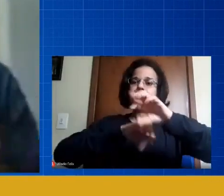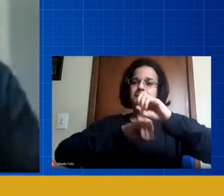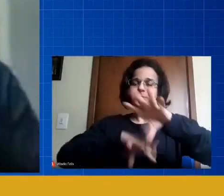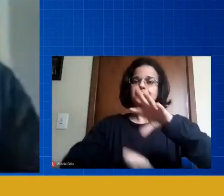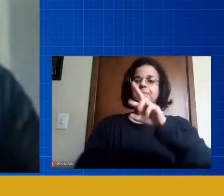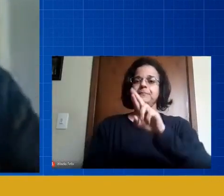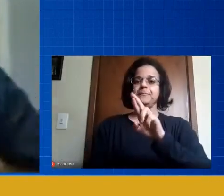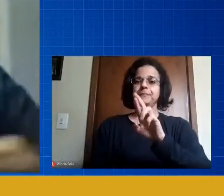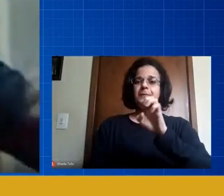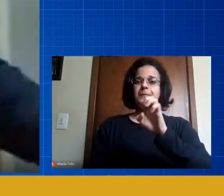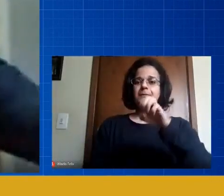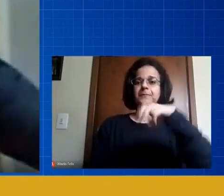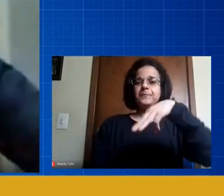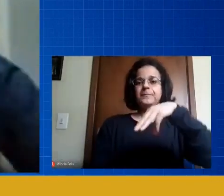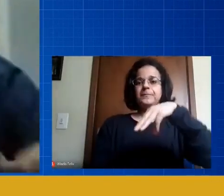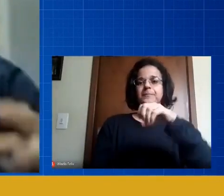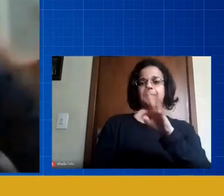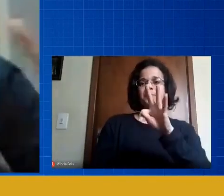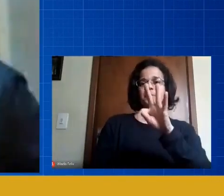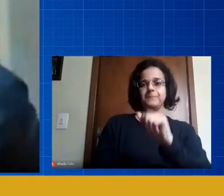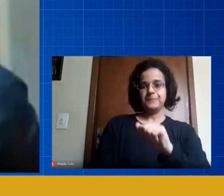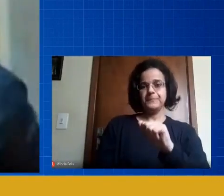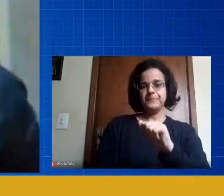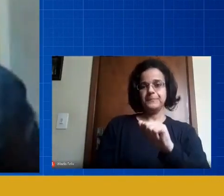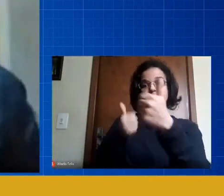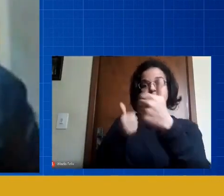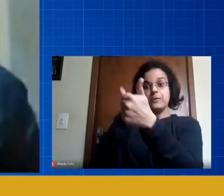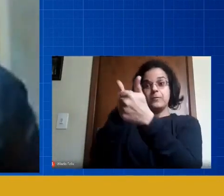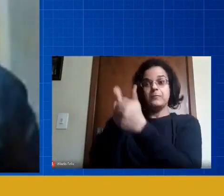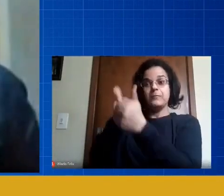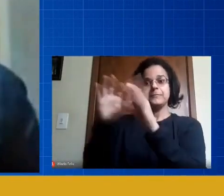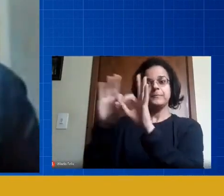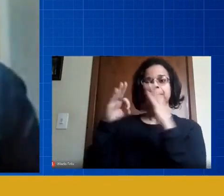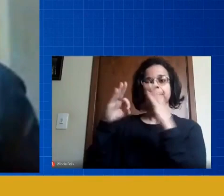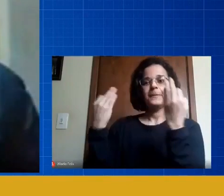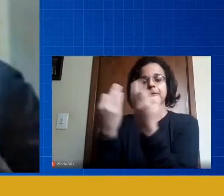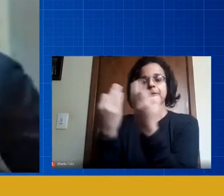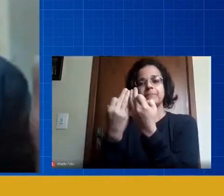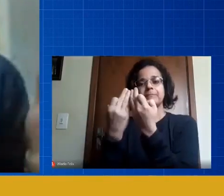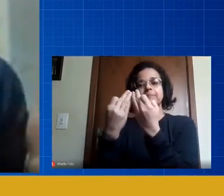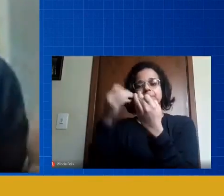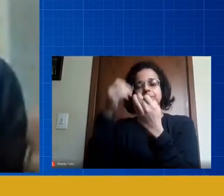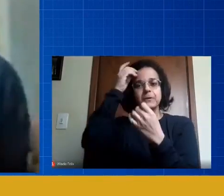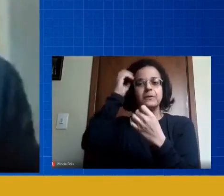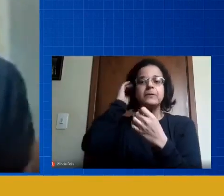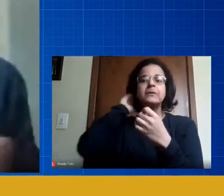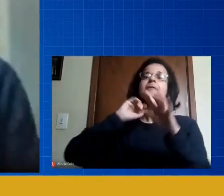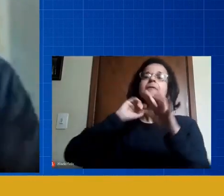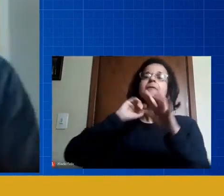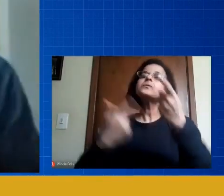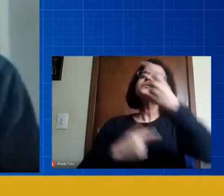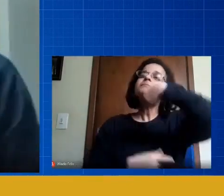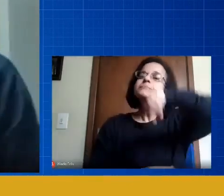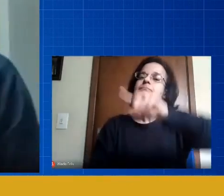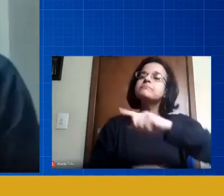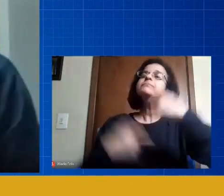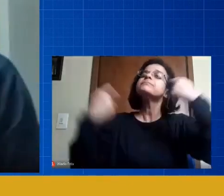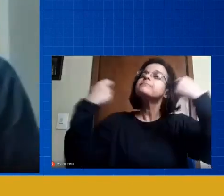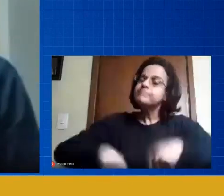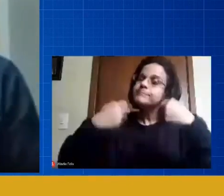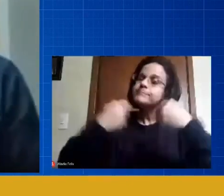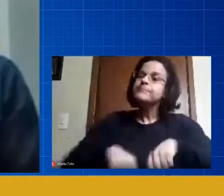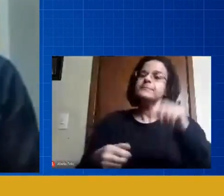aproximação com os pais com a casa é um processo remoto que nos foi forçado a fazer